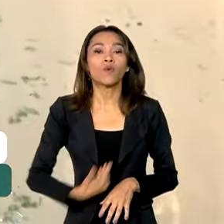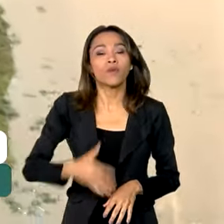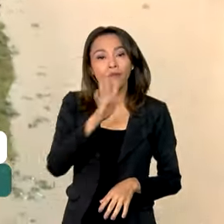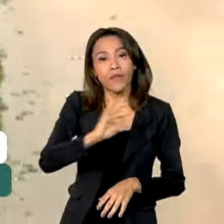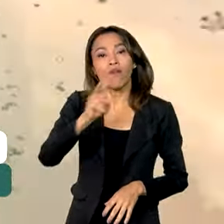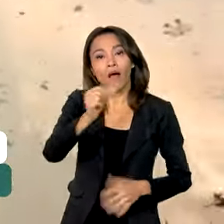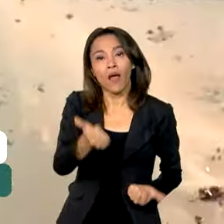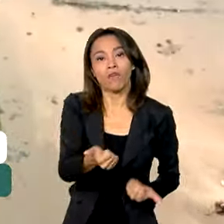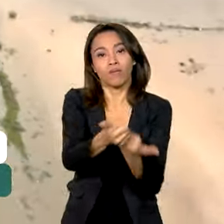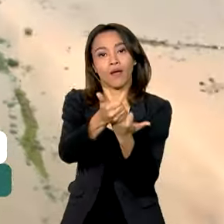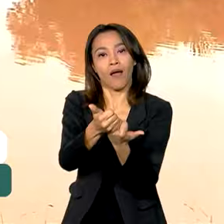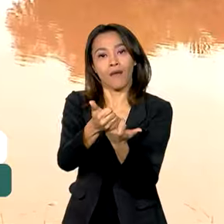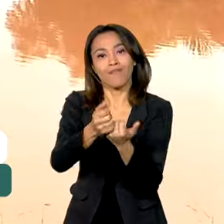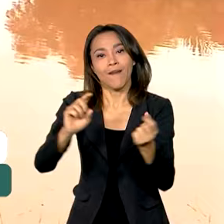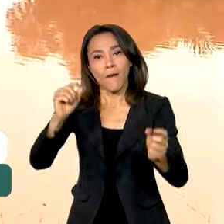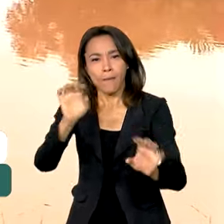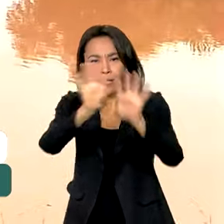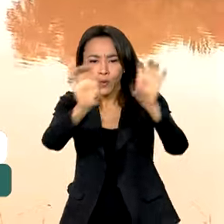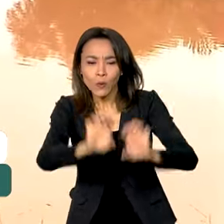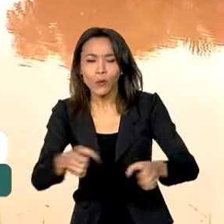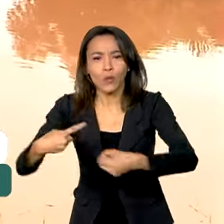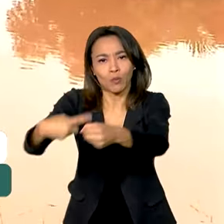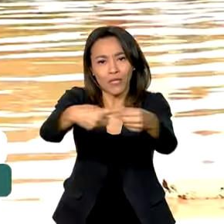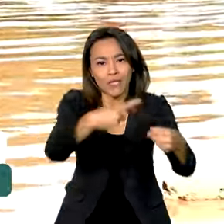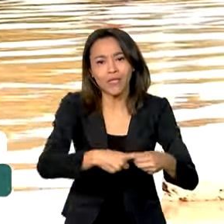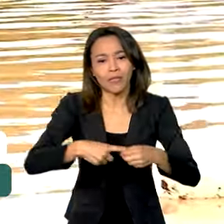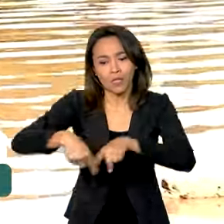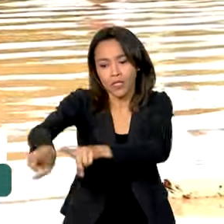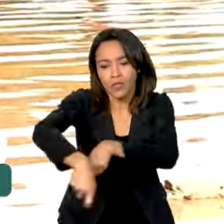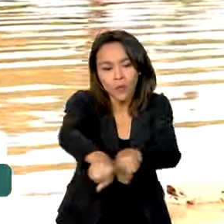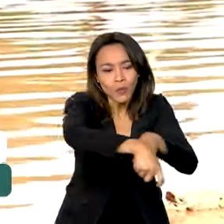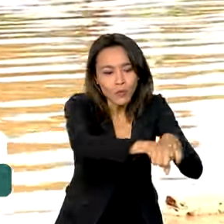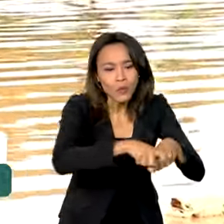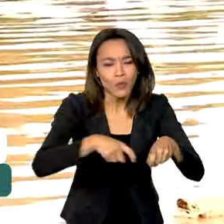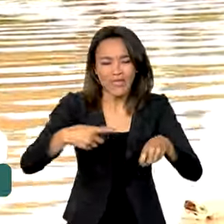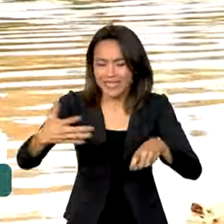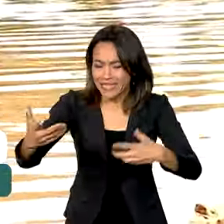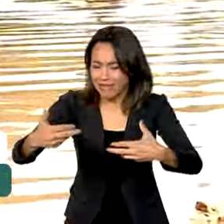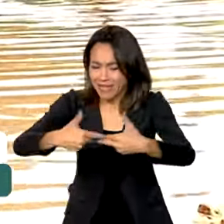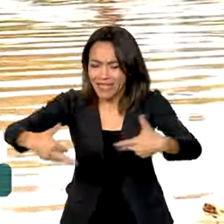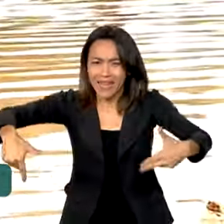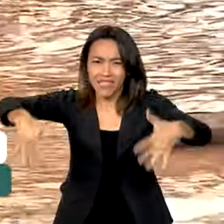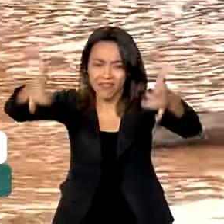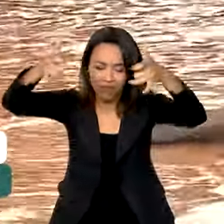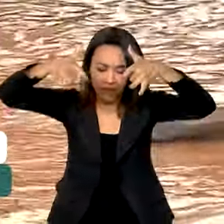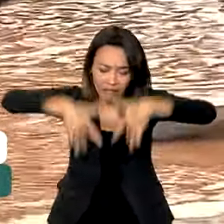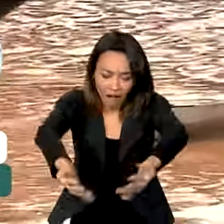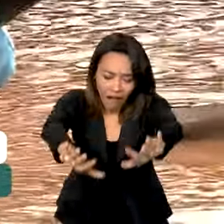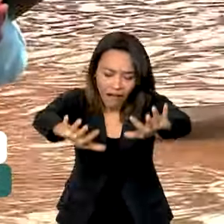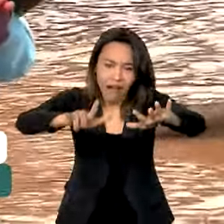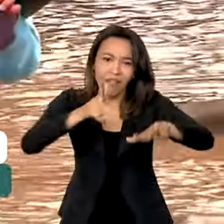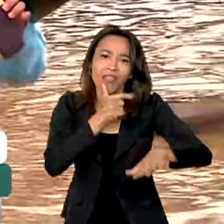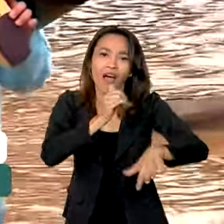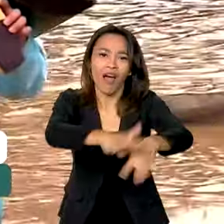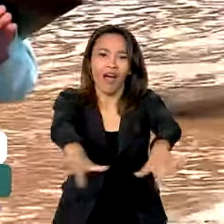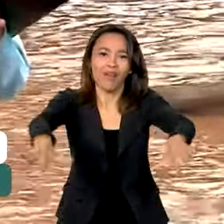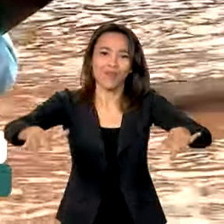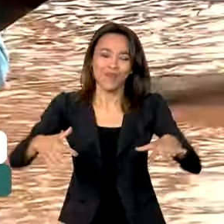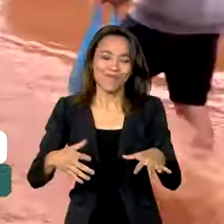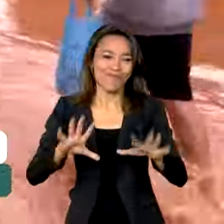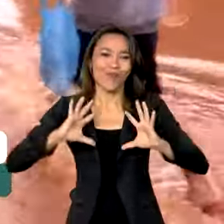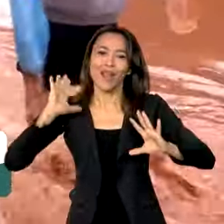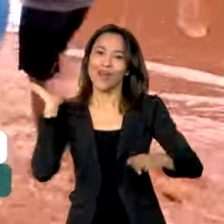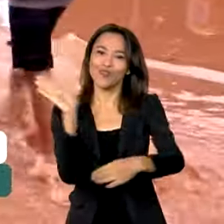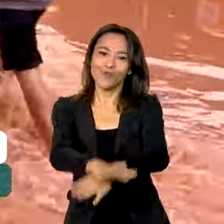reconstrução dos municípios, das lavouras e equipamentos que estão debaixo d'água. Tudo para que os agricultores